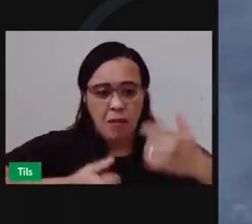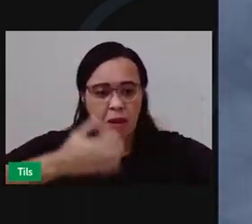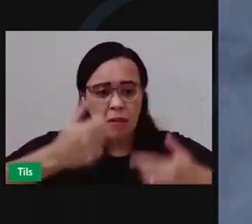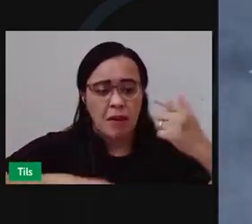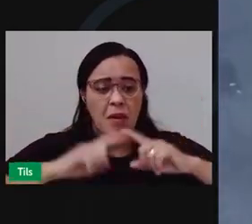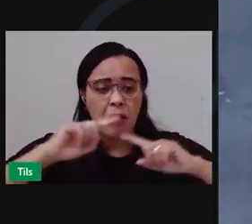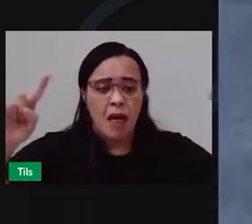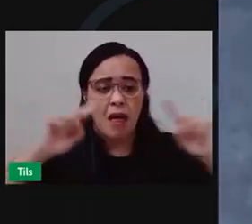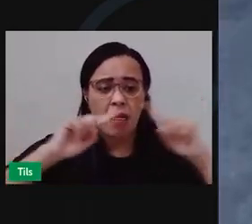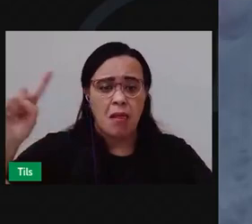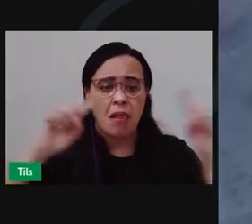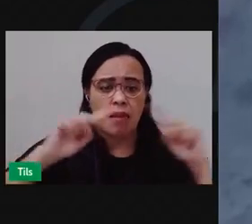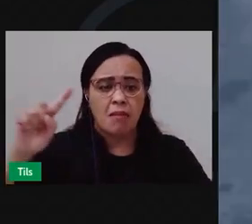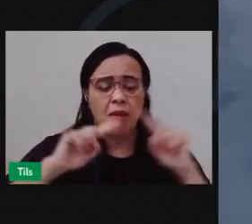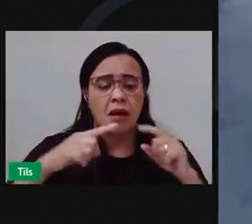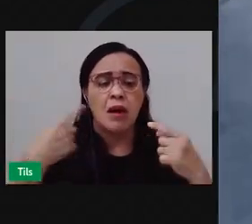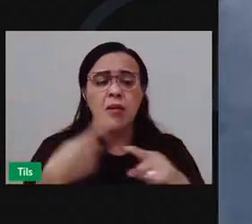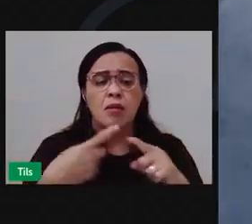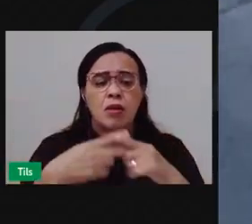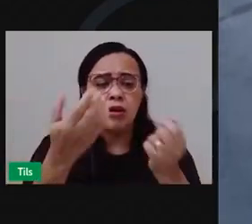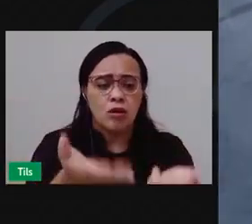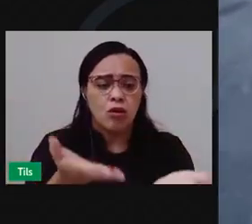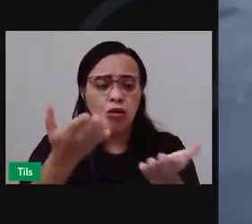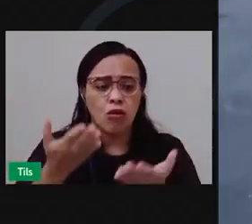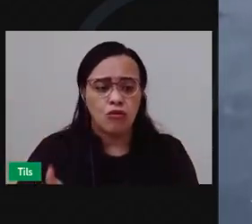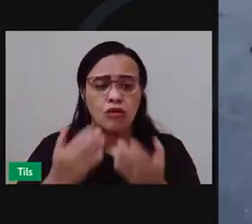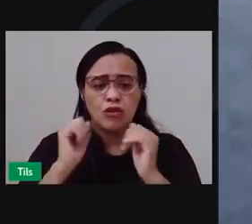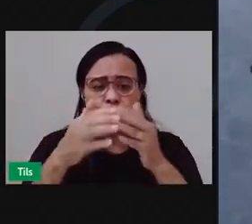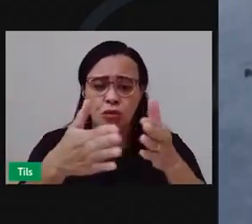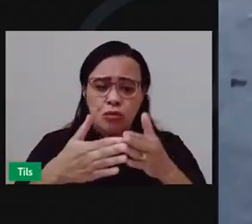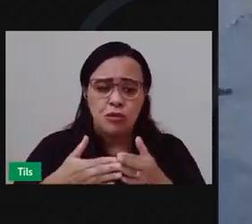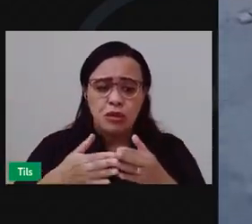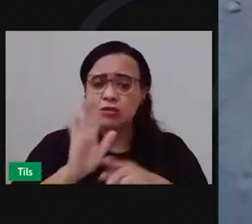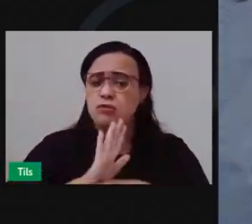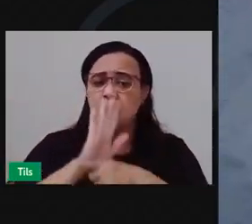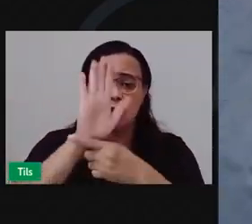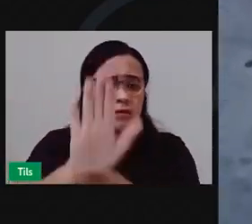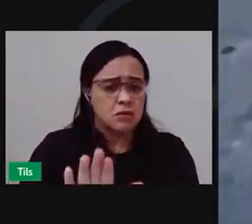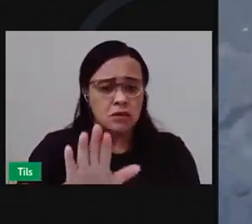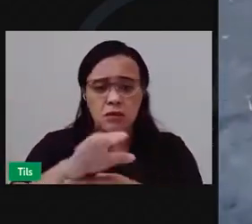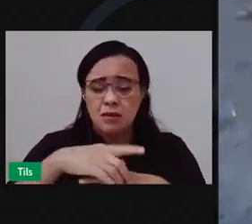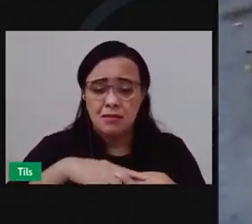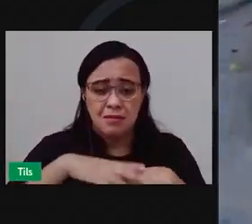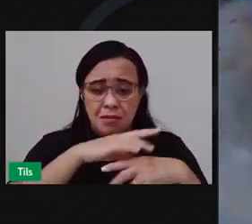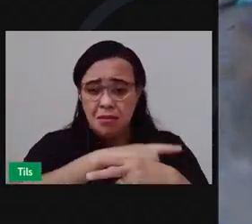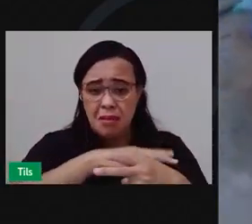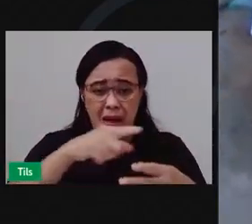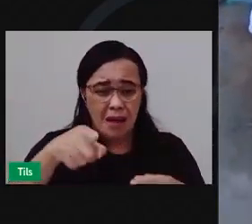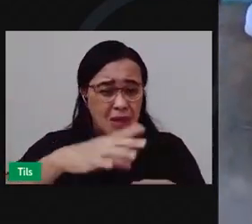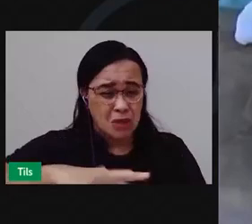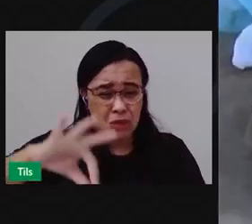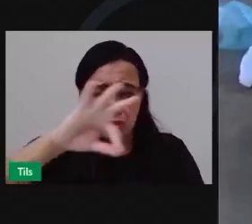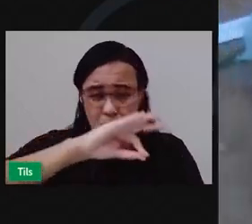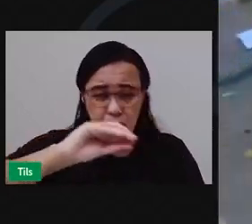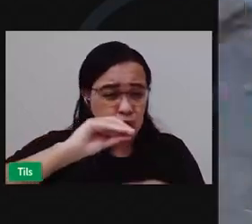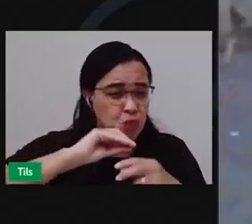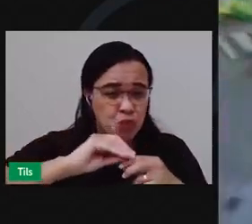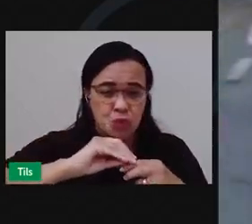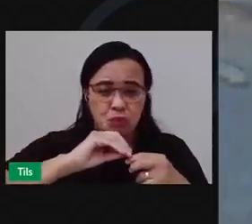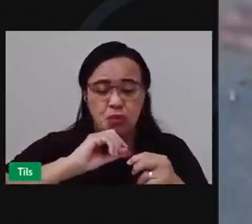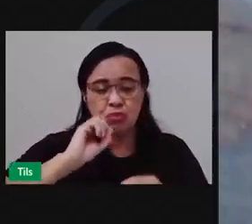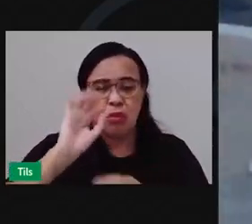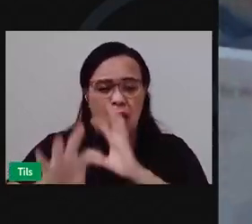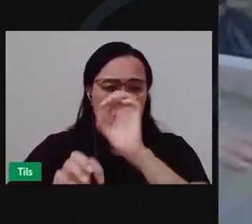que convidaram a gente, chamaram a gente, pedindo uma ajuda em relação a isso. Tampa do vaso sanitário. Jogada também